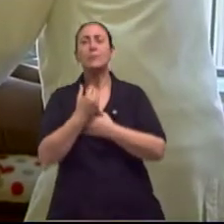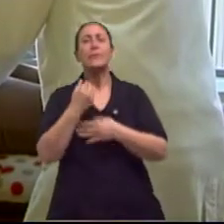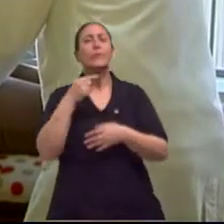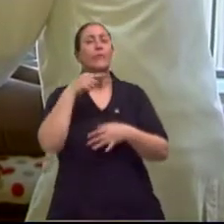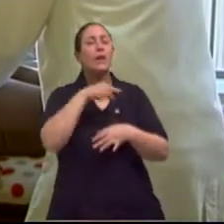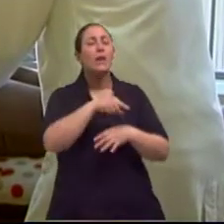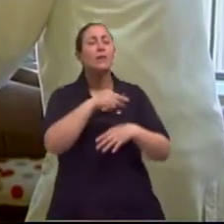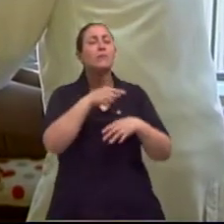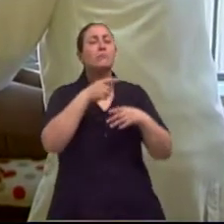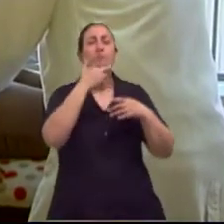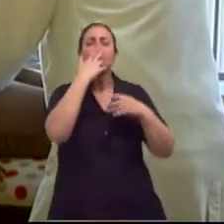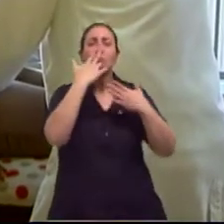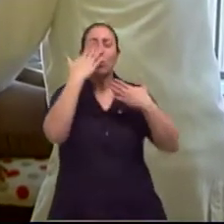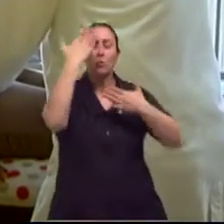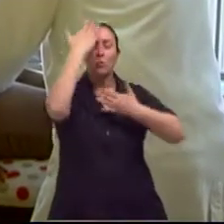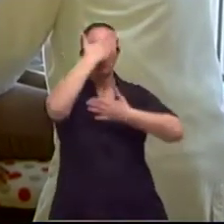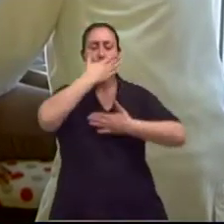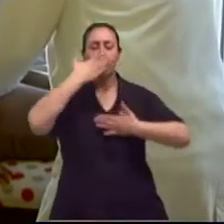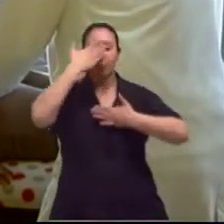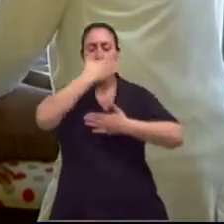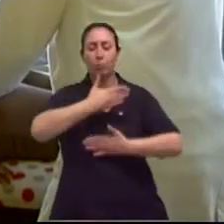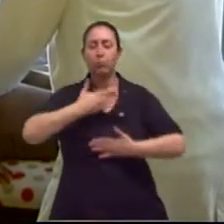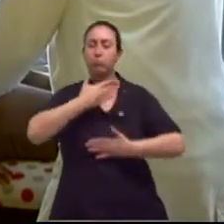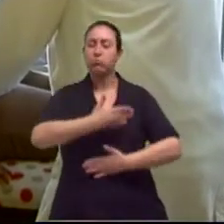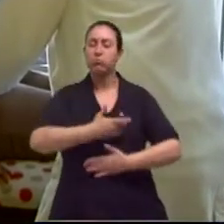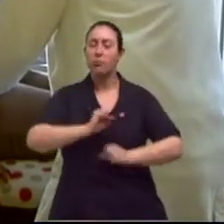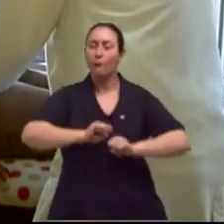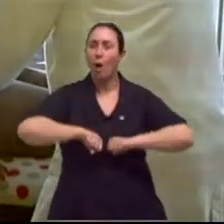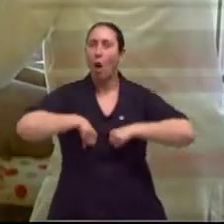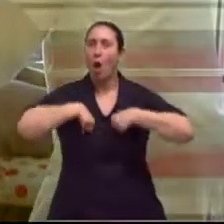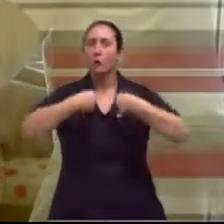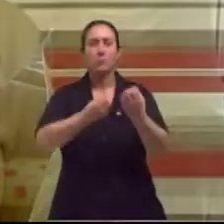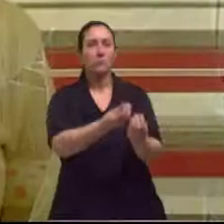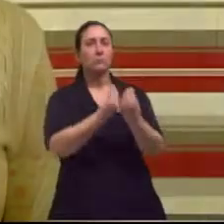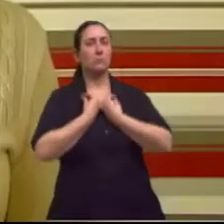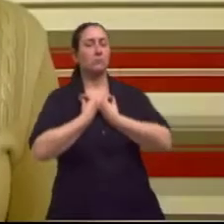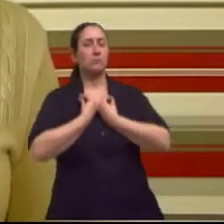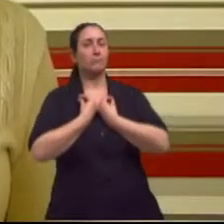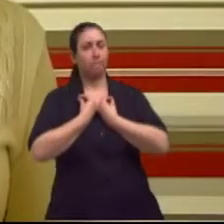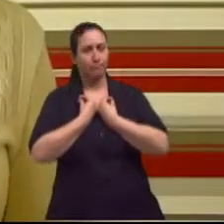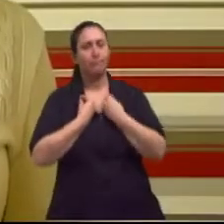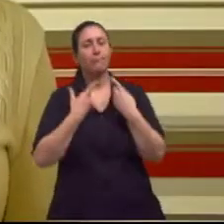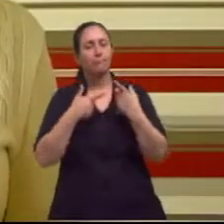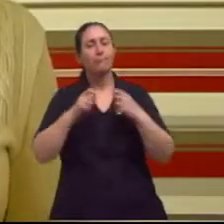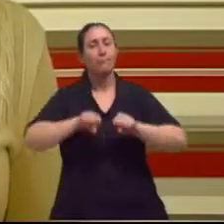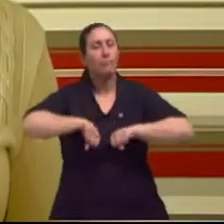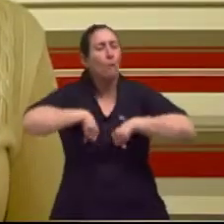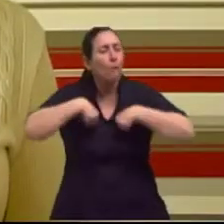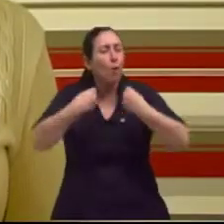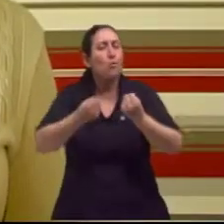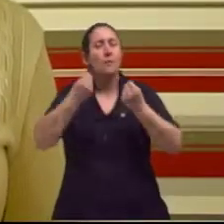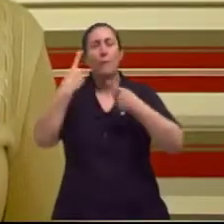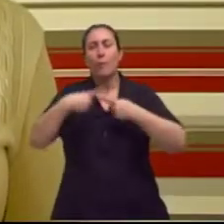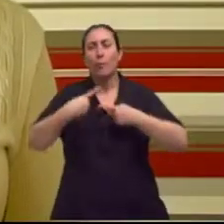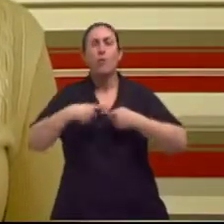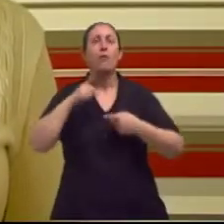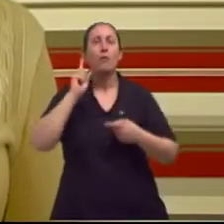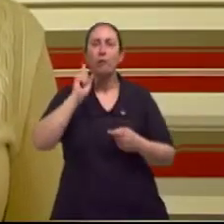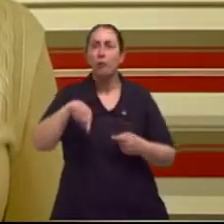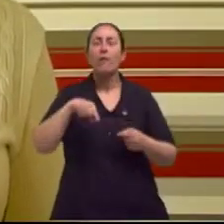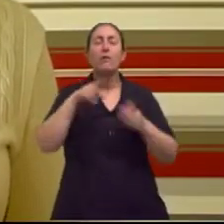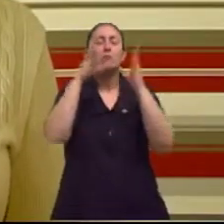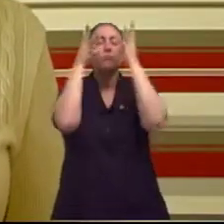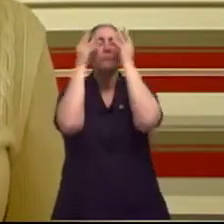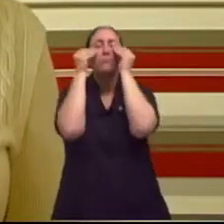trouxe muita força, assim, né, que é algo sutil, né, porque a gente deita ali na maca, fecha os olhos